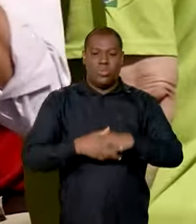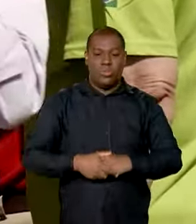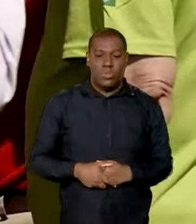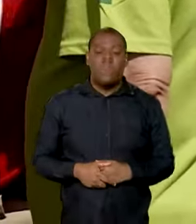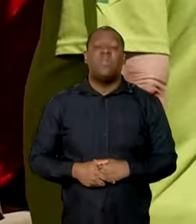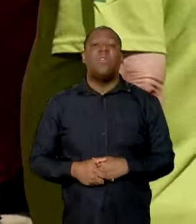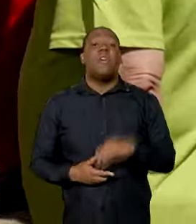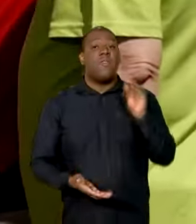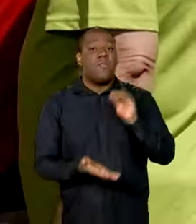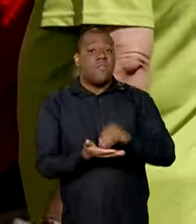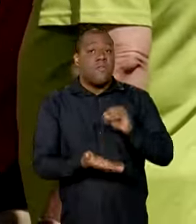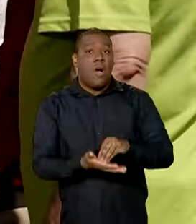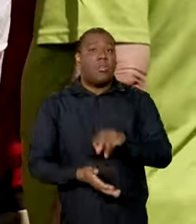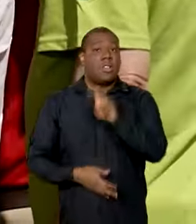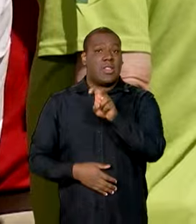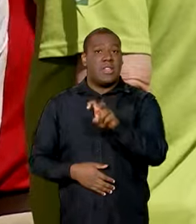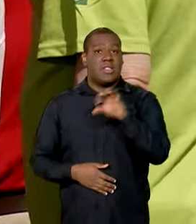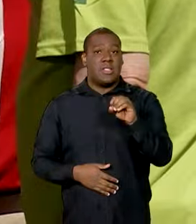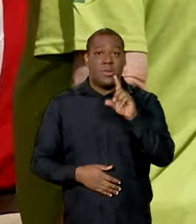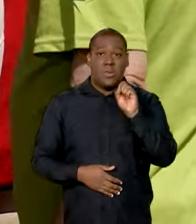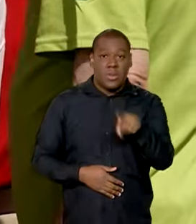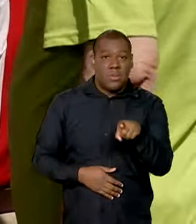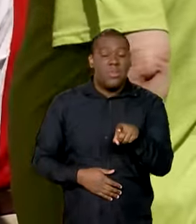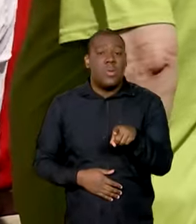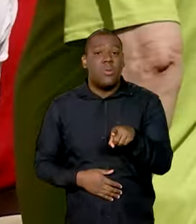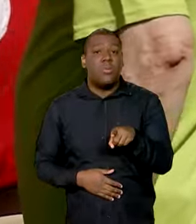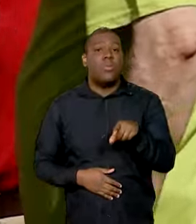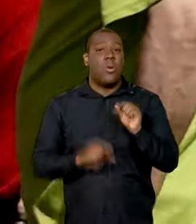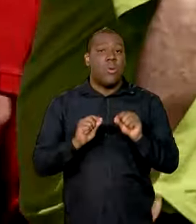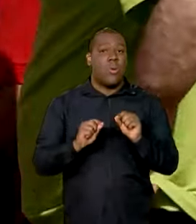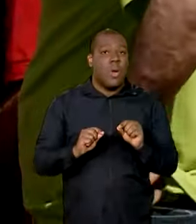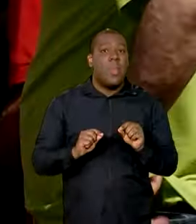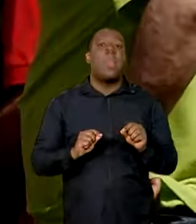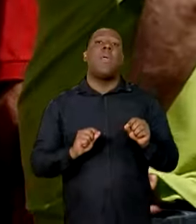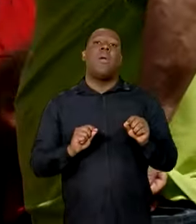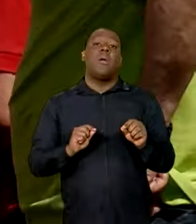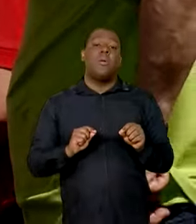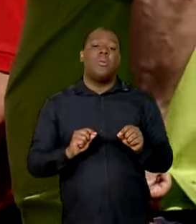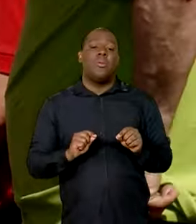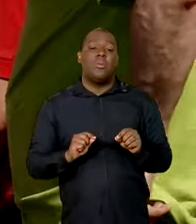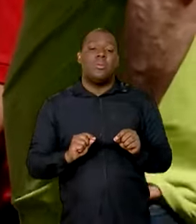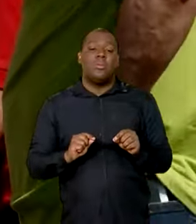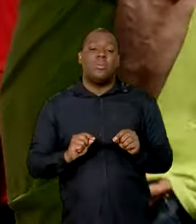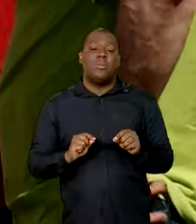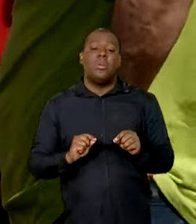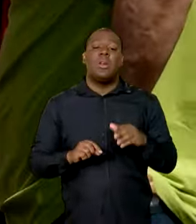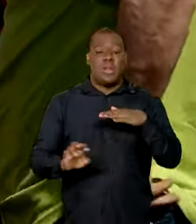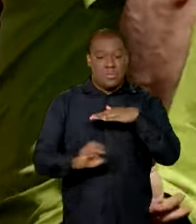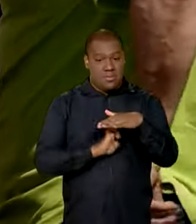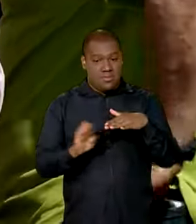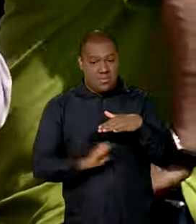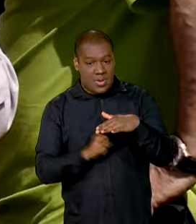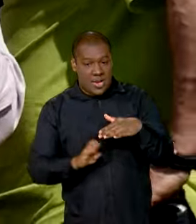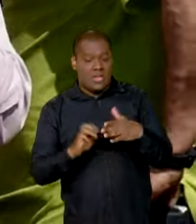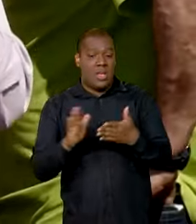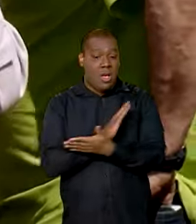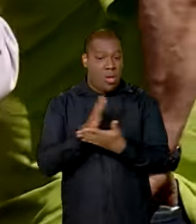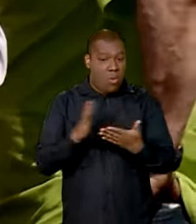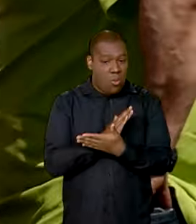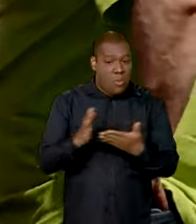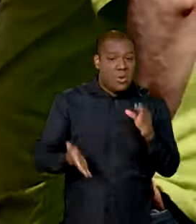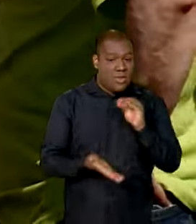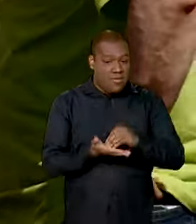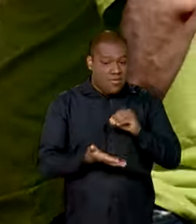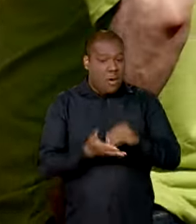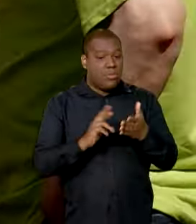mil empresas prestaram as informações corretamente, que nós vamos trabalhar os dados.